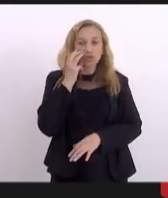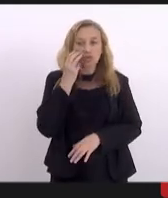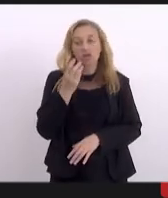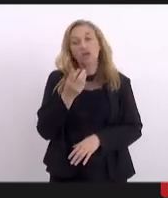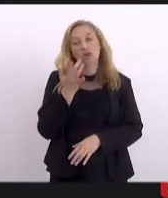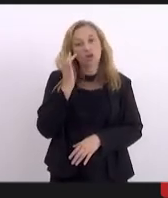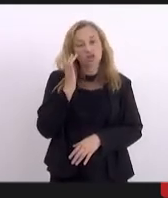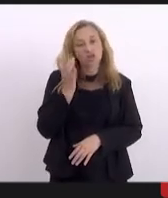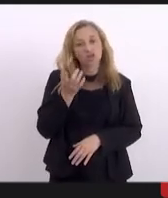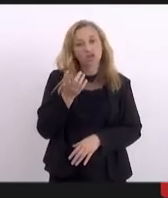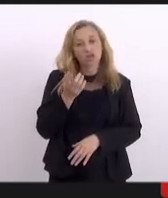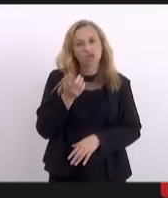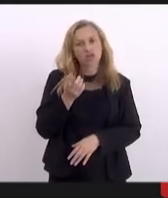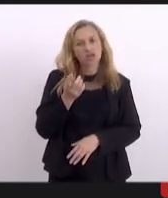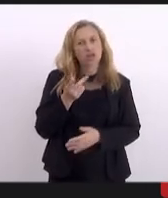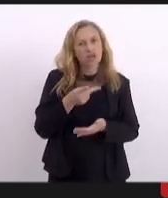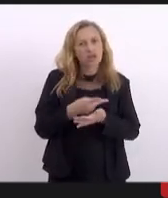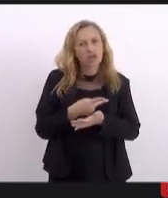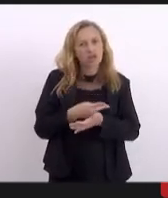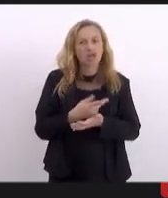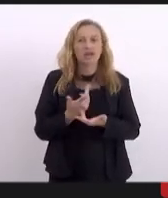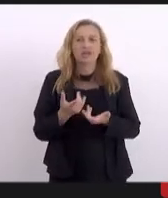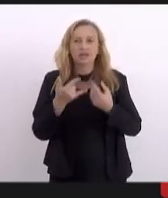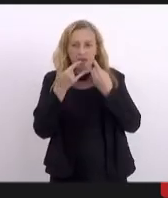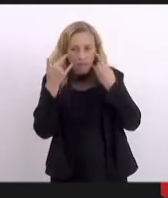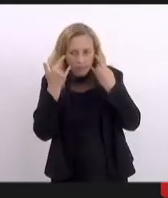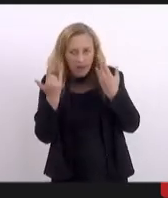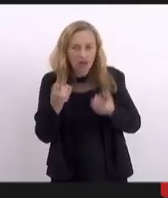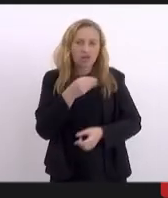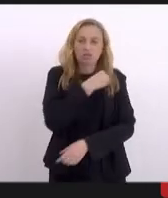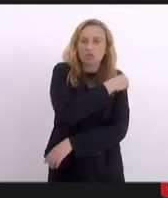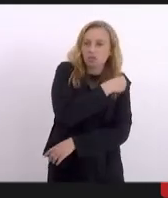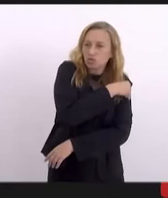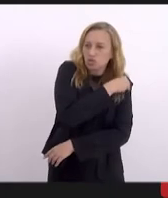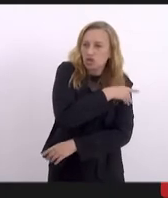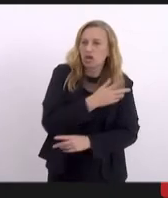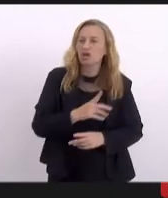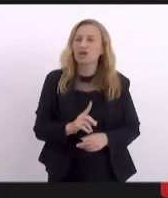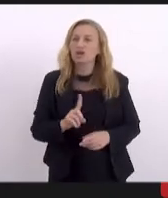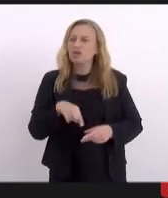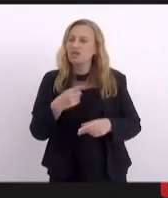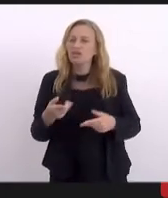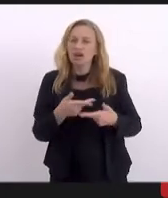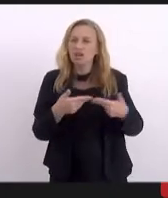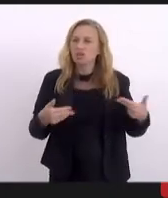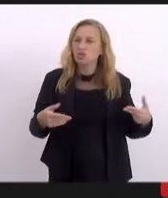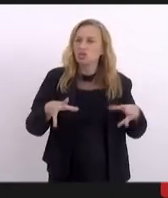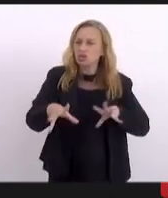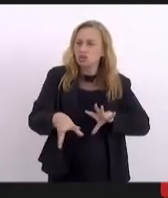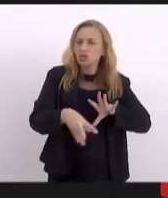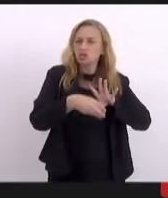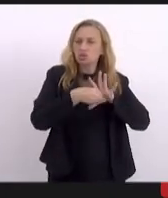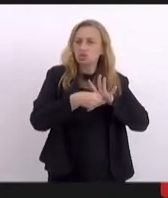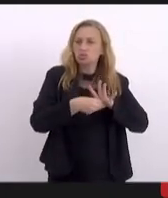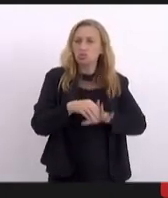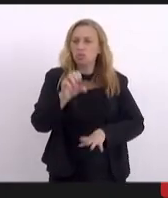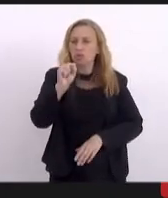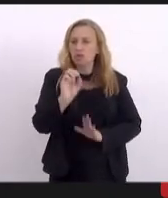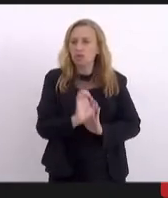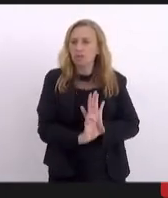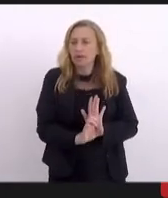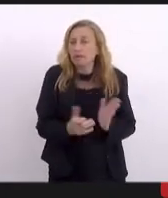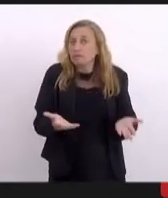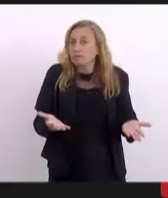pertinente. A questão das máscaras, do álcool gel, de um monte de coisas, ele bota aqui com oito emendas, que